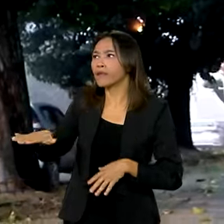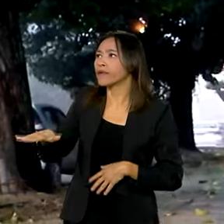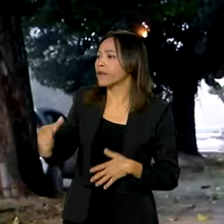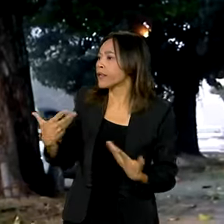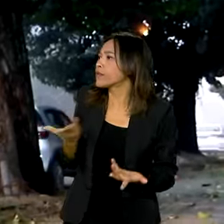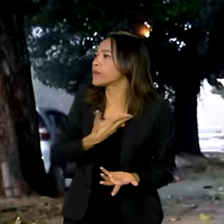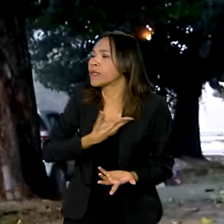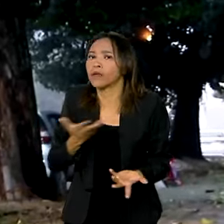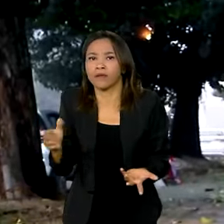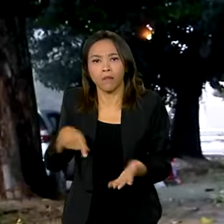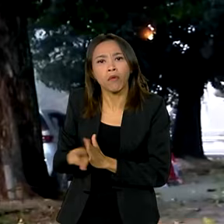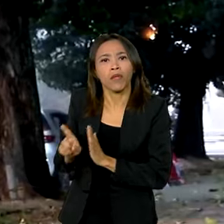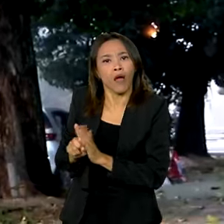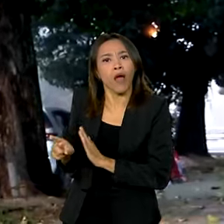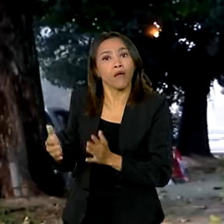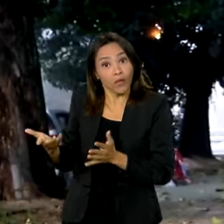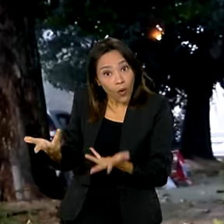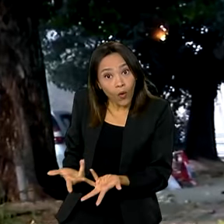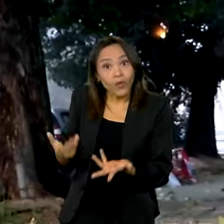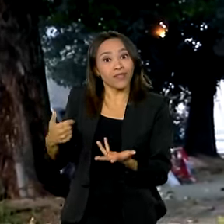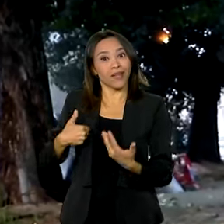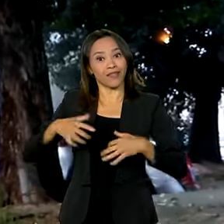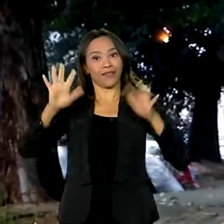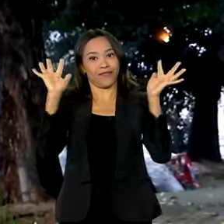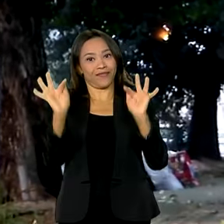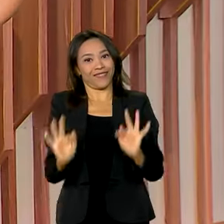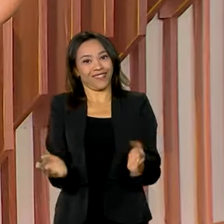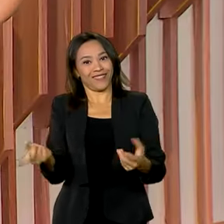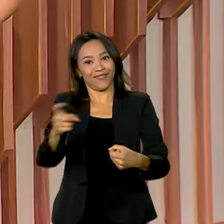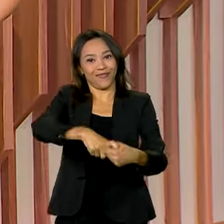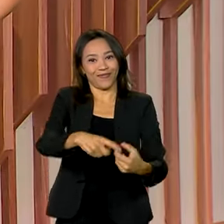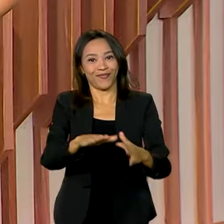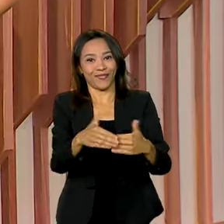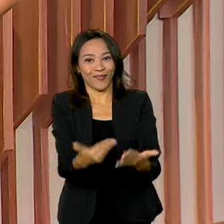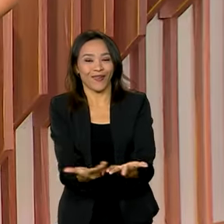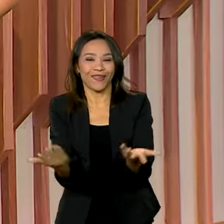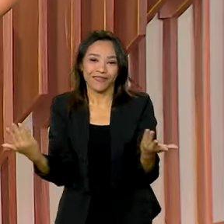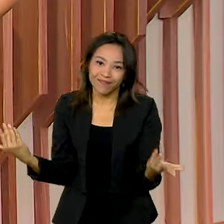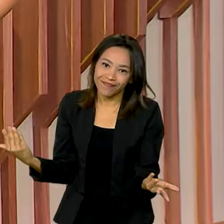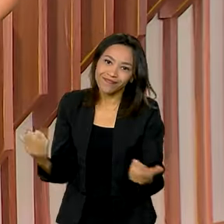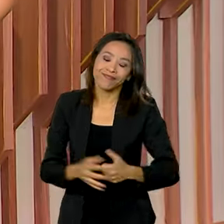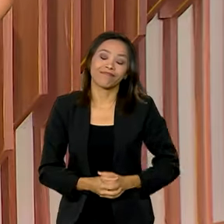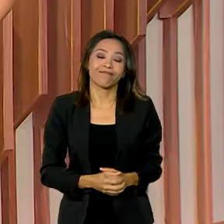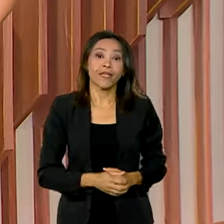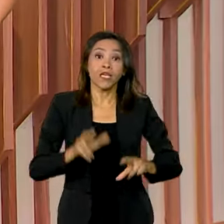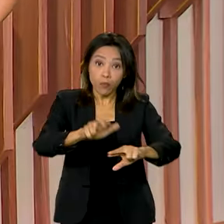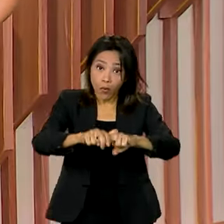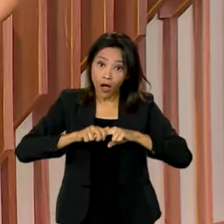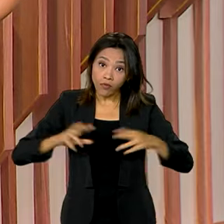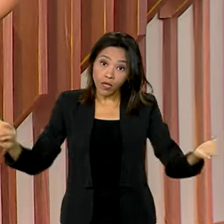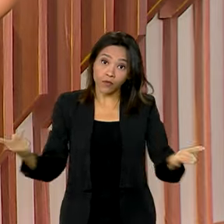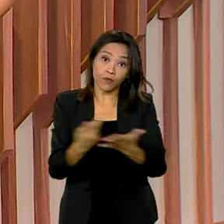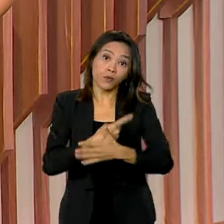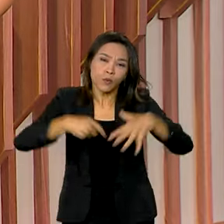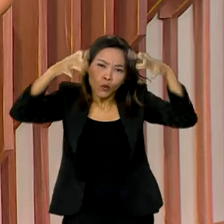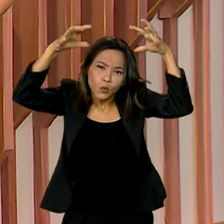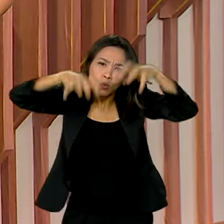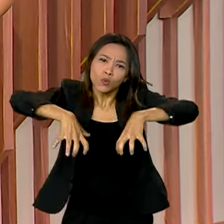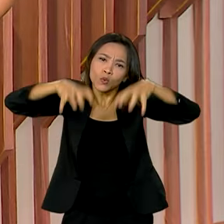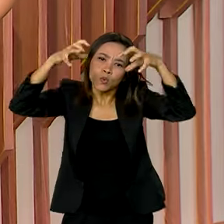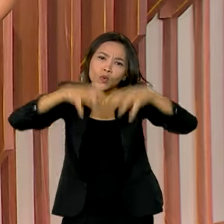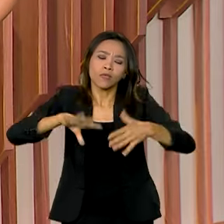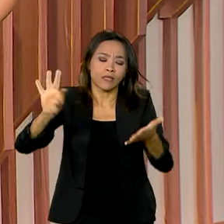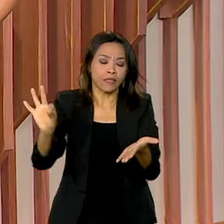colegas, pelos amigos e hoje ela está muito contente pelo retorno. E por conta das enchentes no Rio Grande do Sul, as